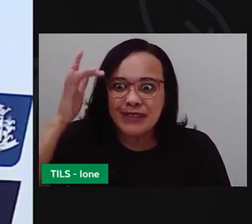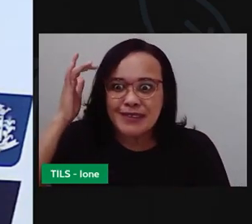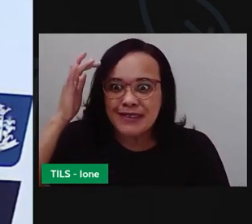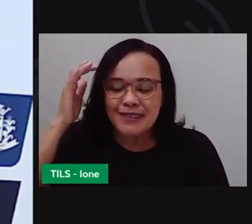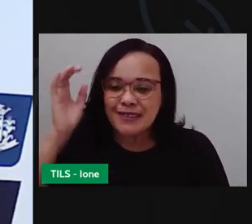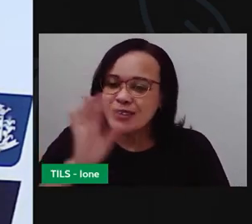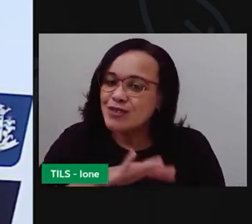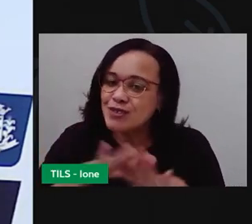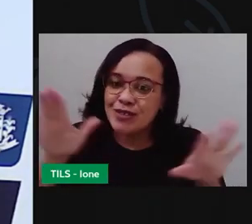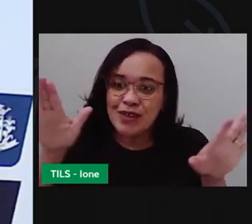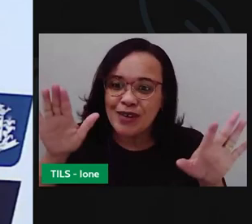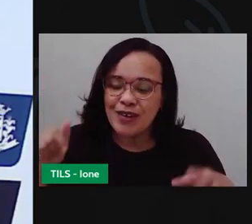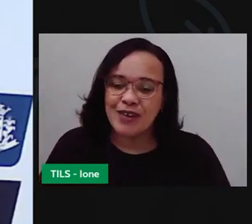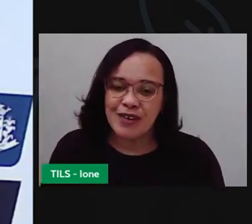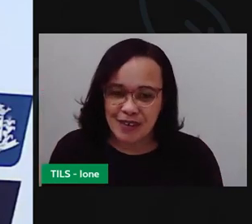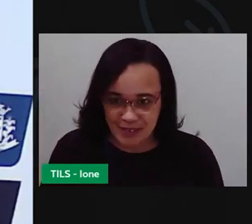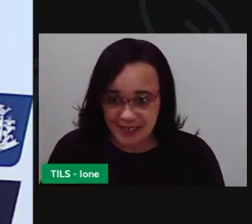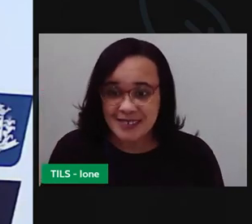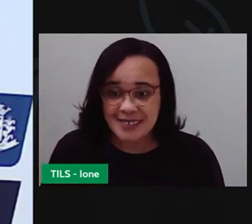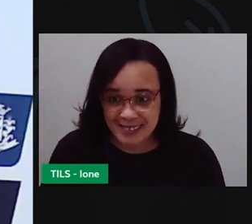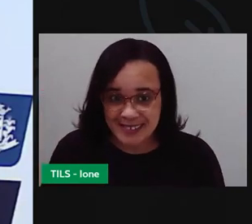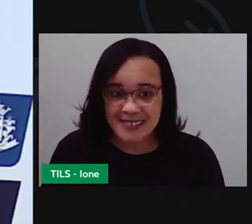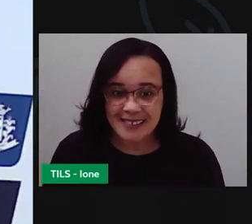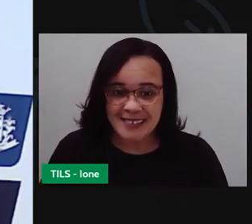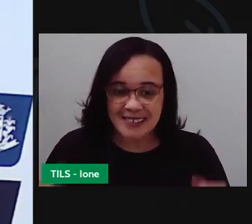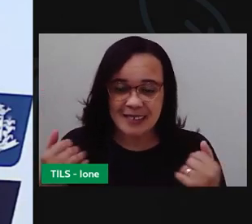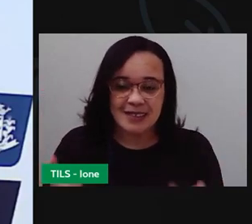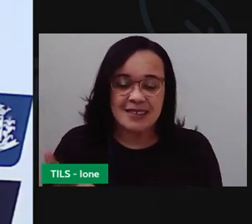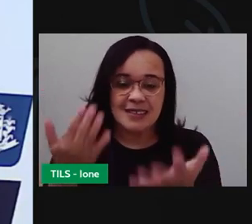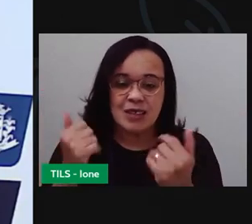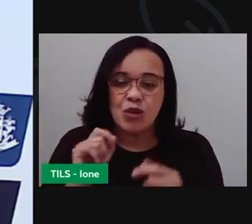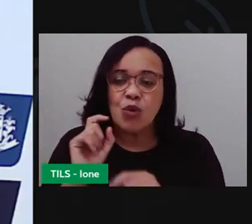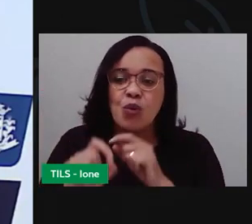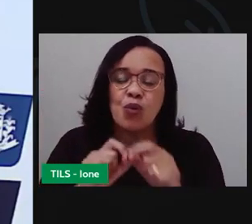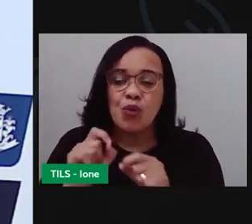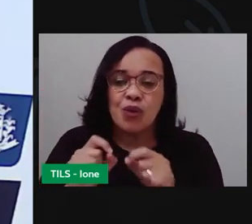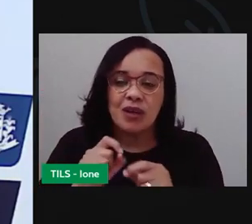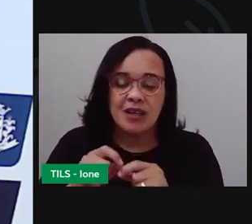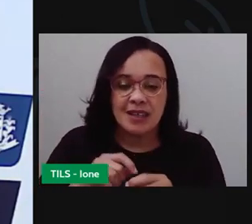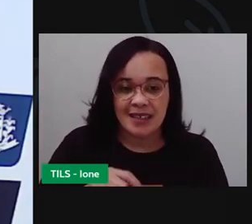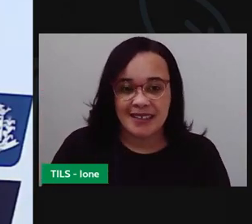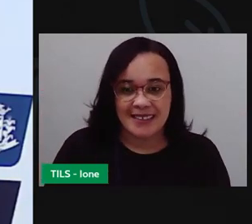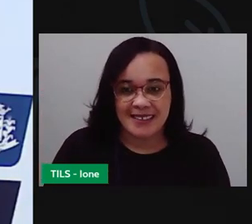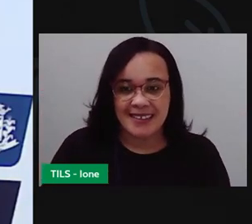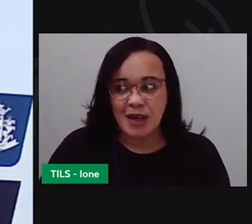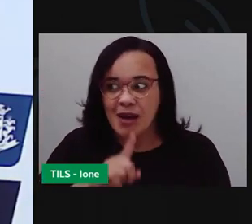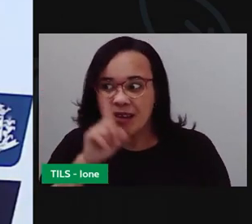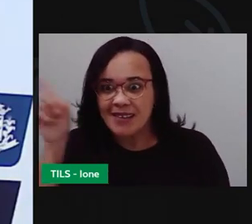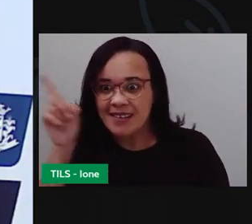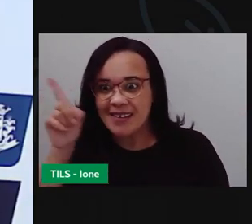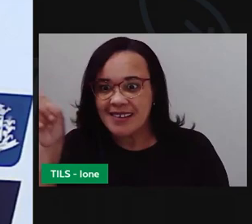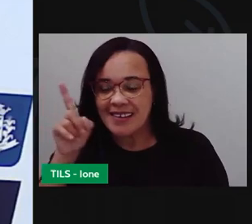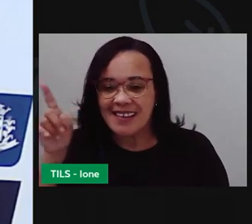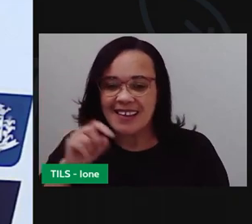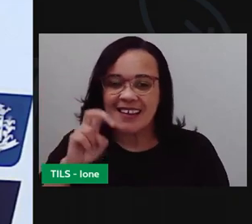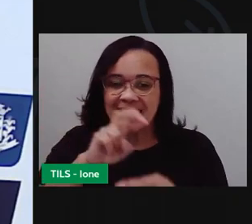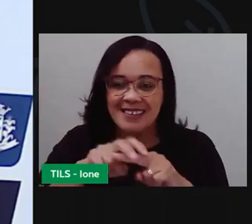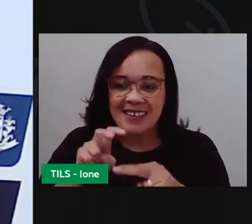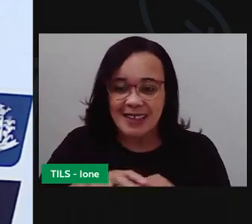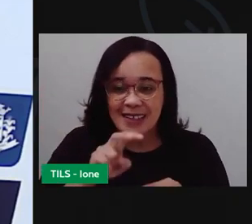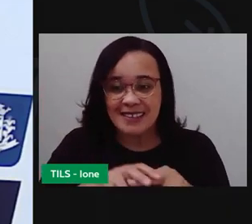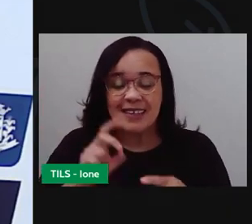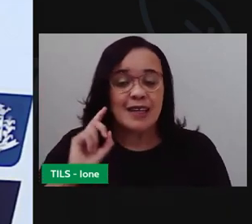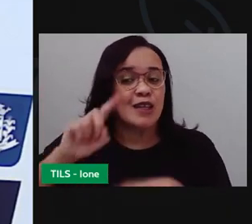fazer? Vou, de forma, vamos juntar com a menina lá na sala. E depois eu assisto aqui, você vai se